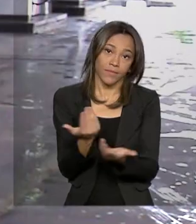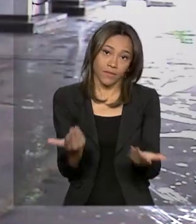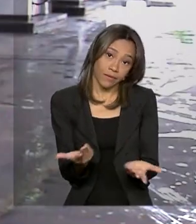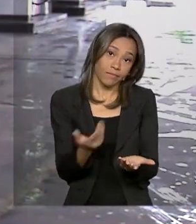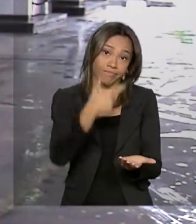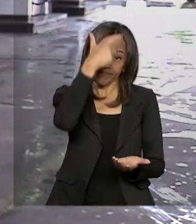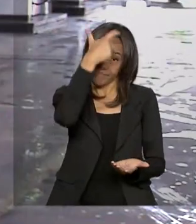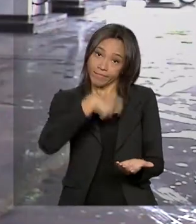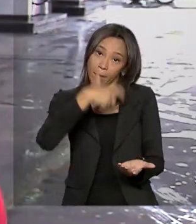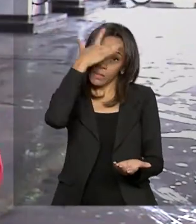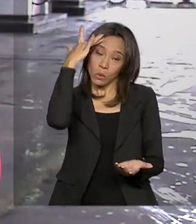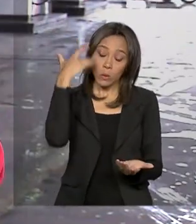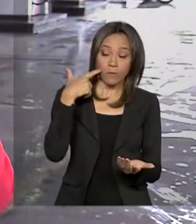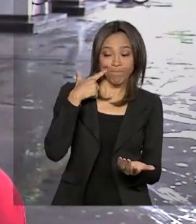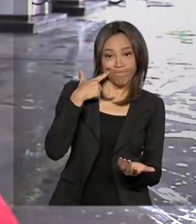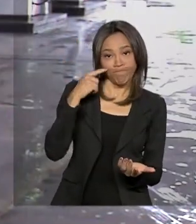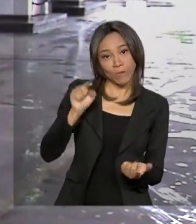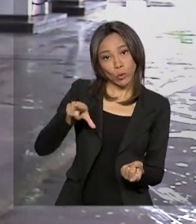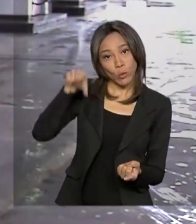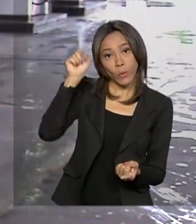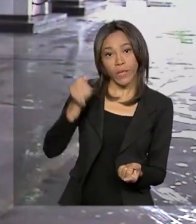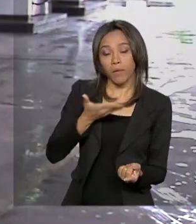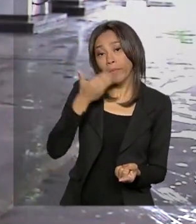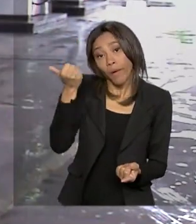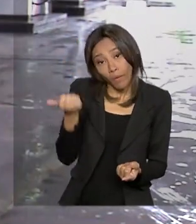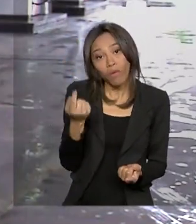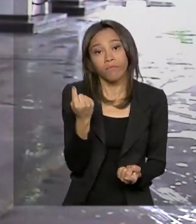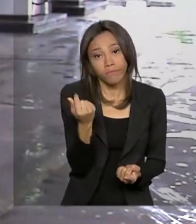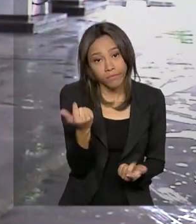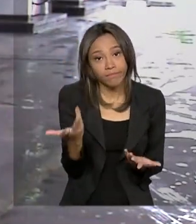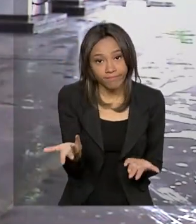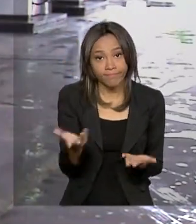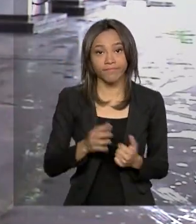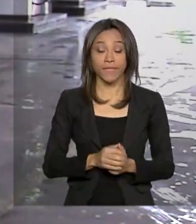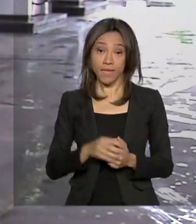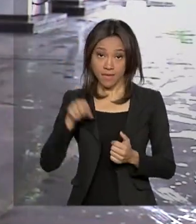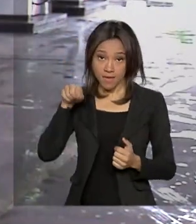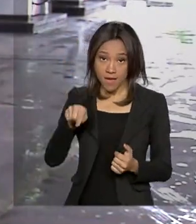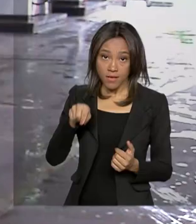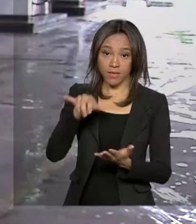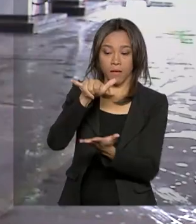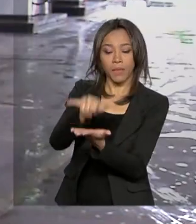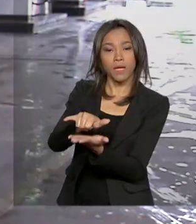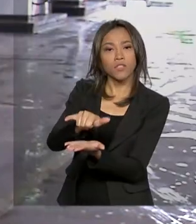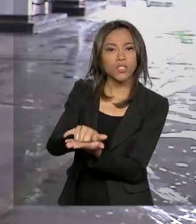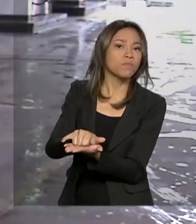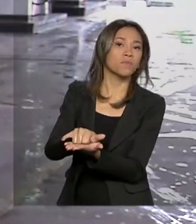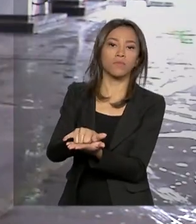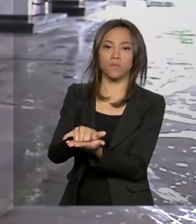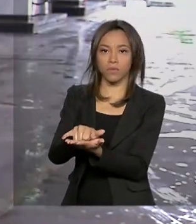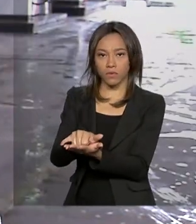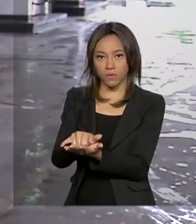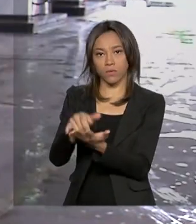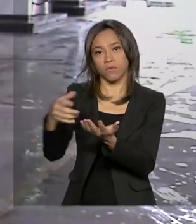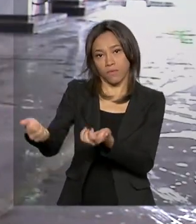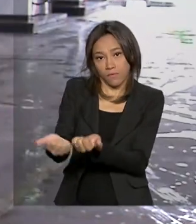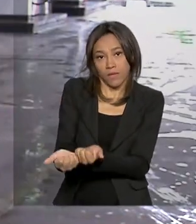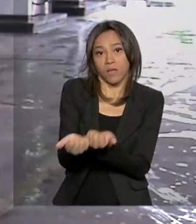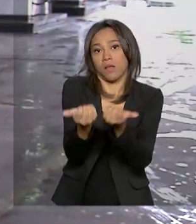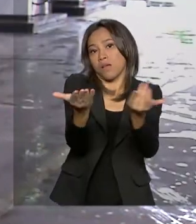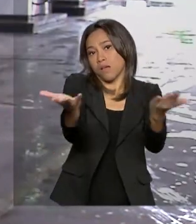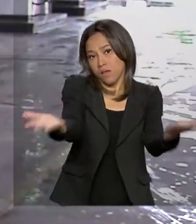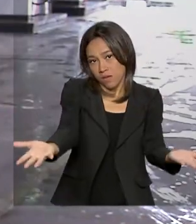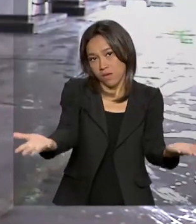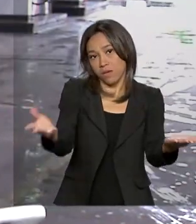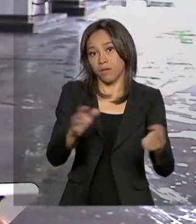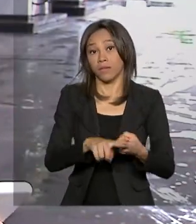ao motorista escolher a melhor opção, Amara. E esse aplicativo vai estar disponível nas plataformas